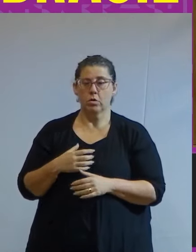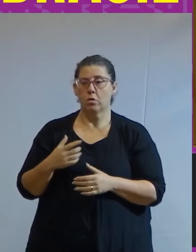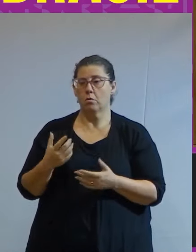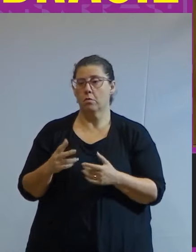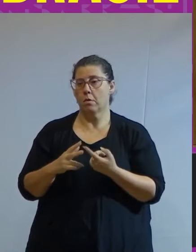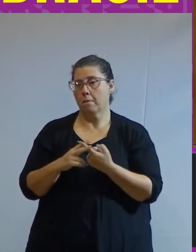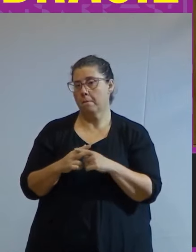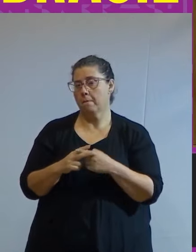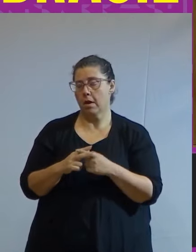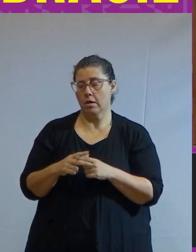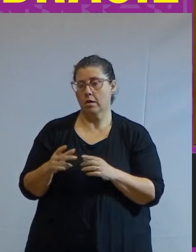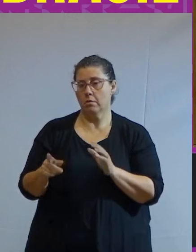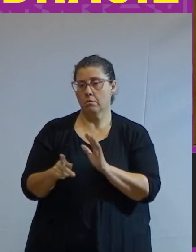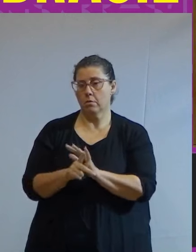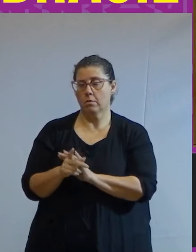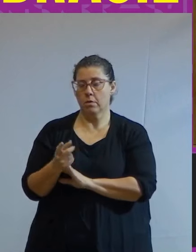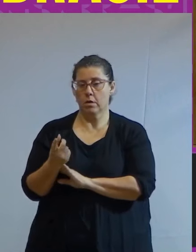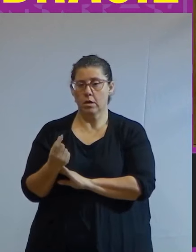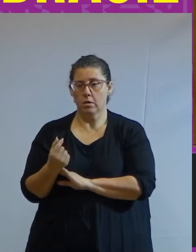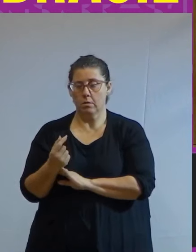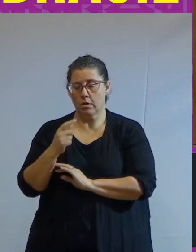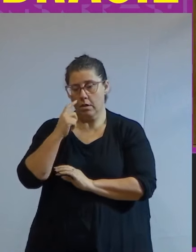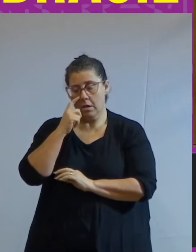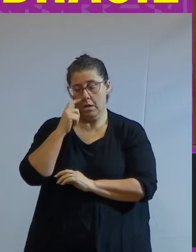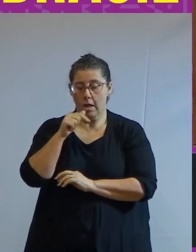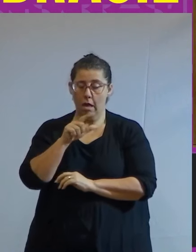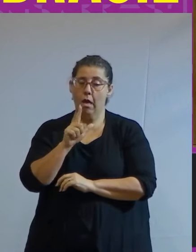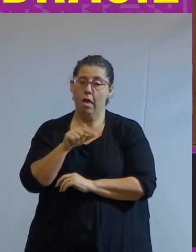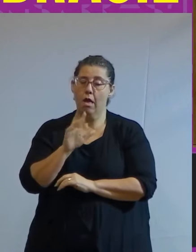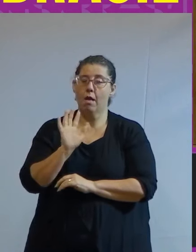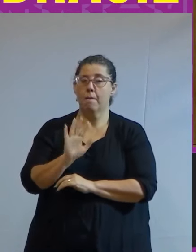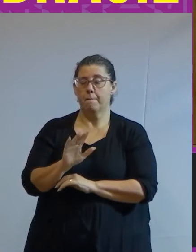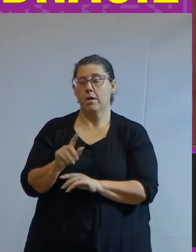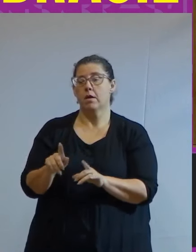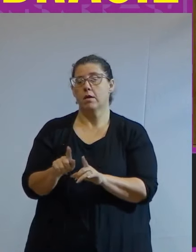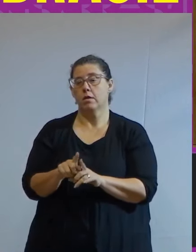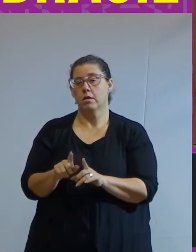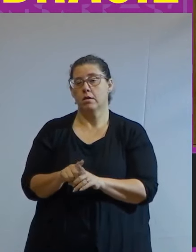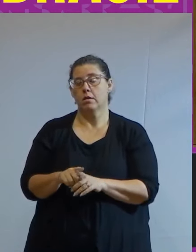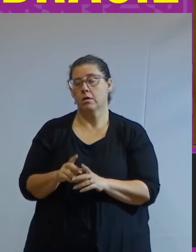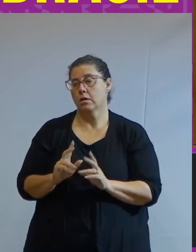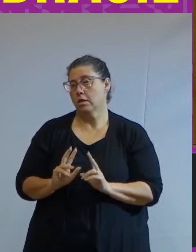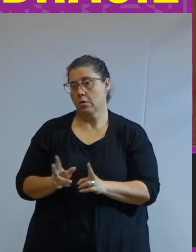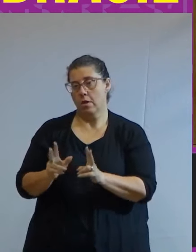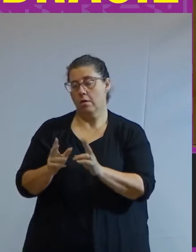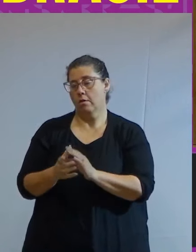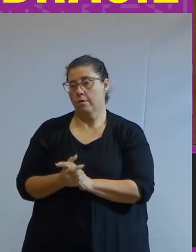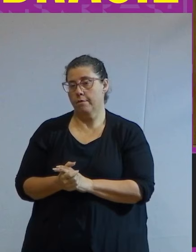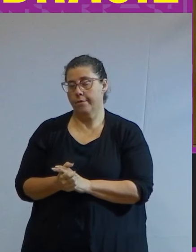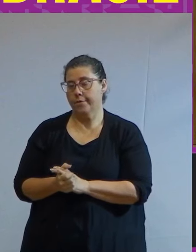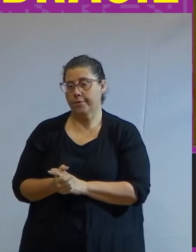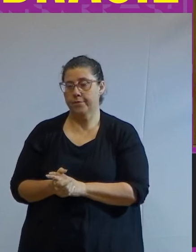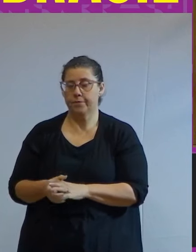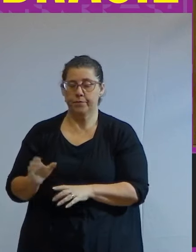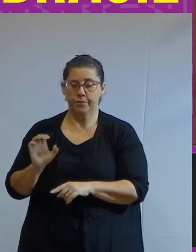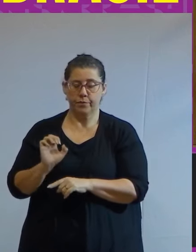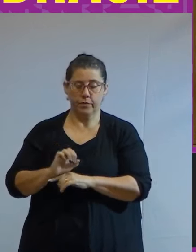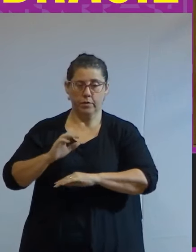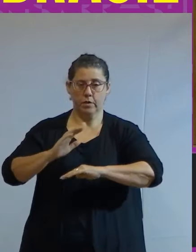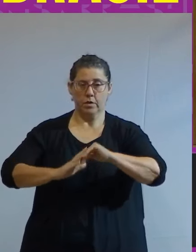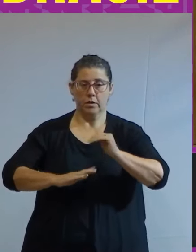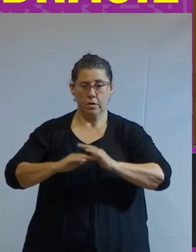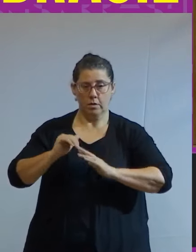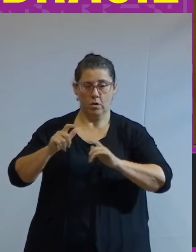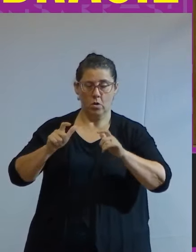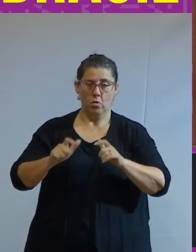essencialmente capitalista ou melhor ele é mas ele é não sendo num Estado que atua numa